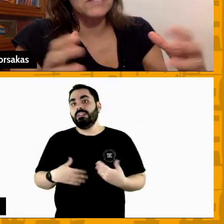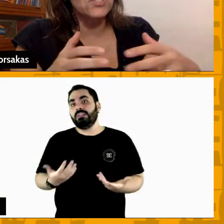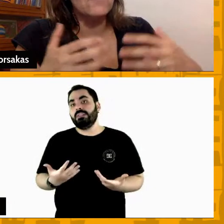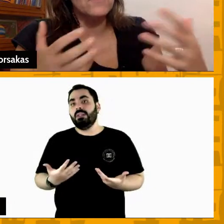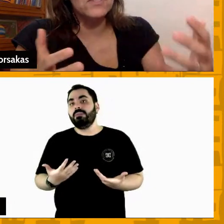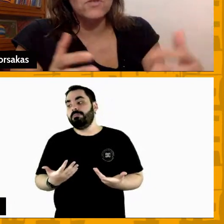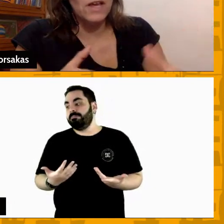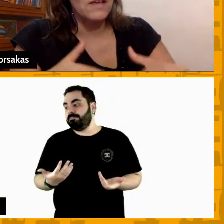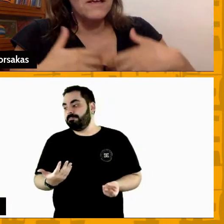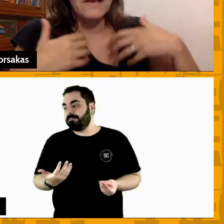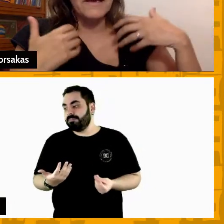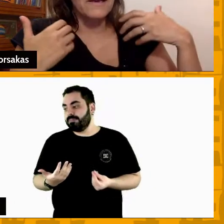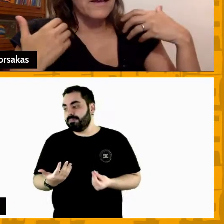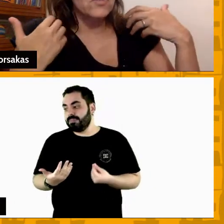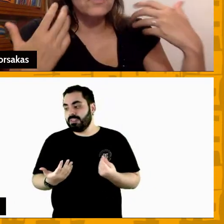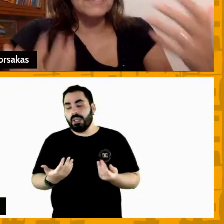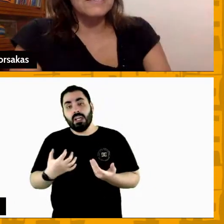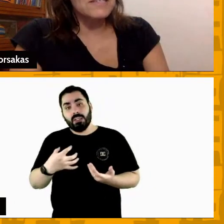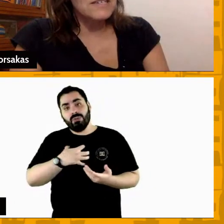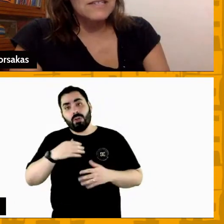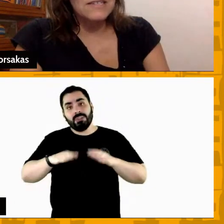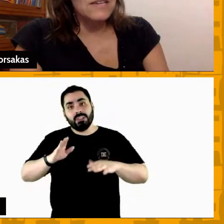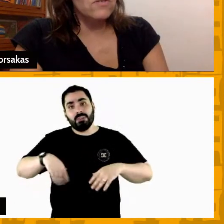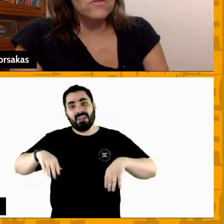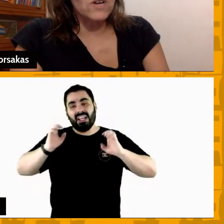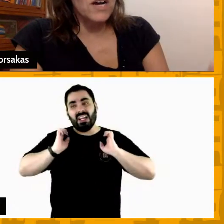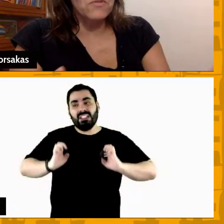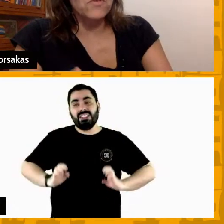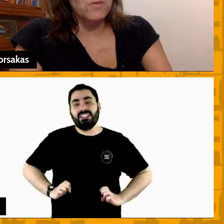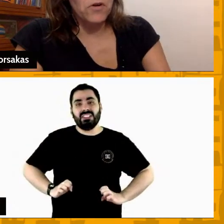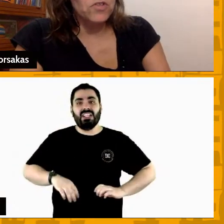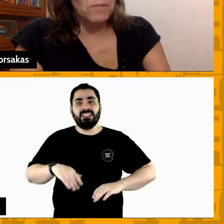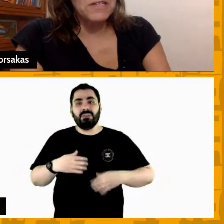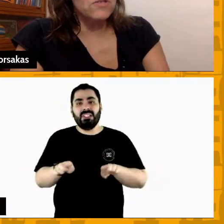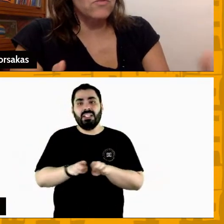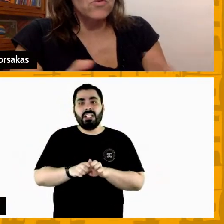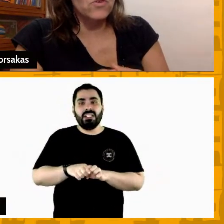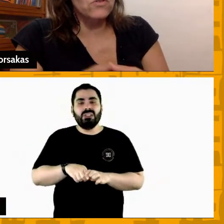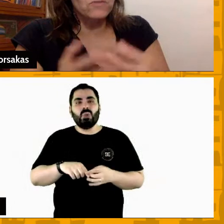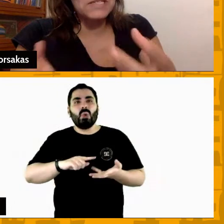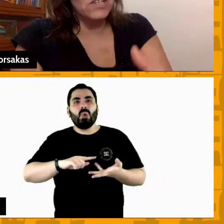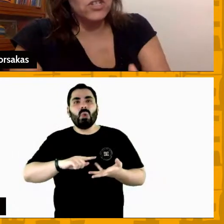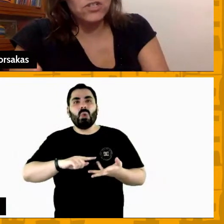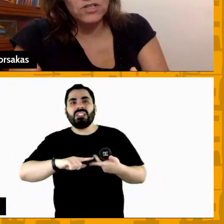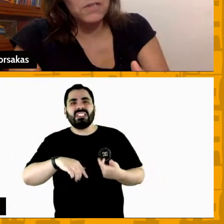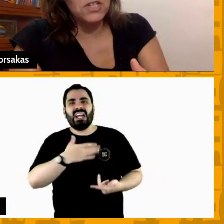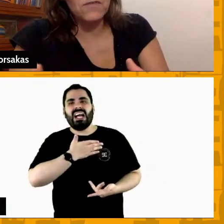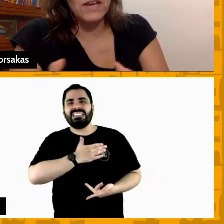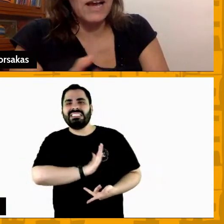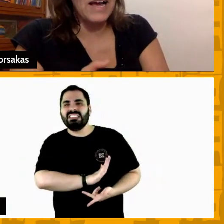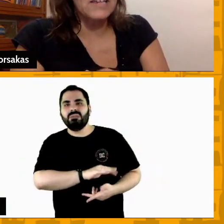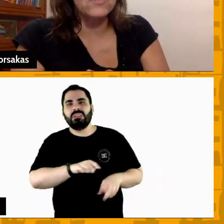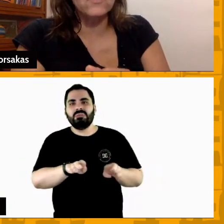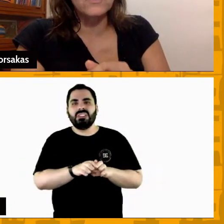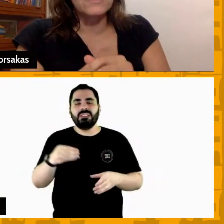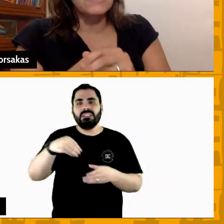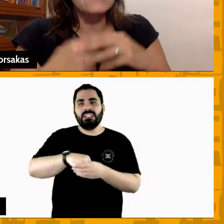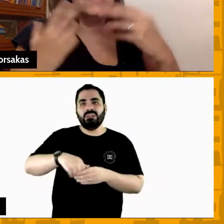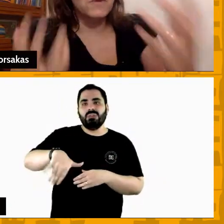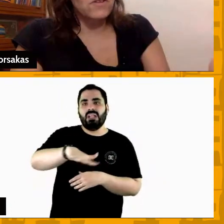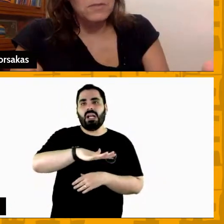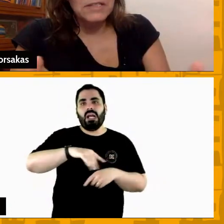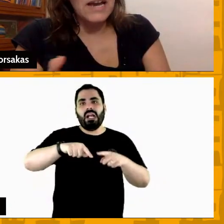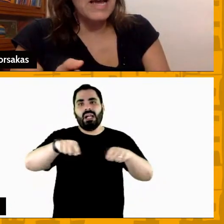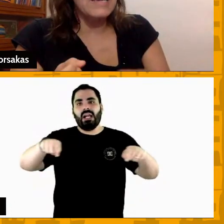mesmo que muita gente tem visto atitudes racistas dentro do campo no futebol tem aparecido muito no basquete a gente também já teve caso